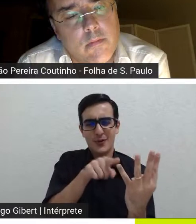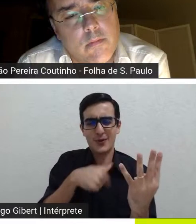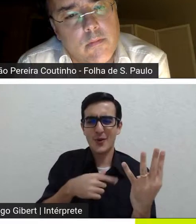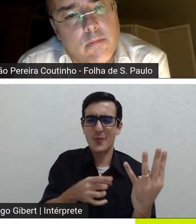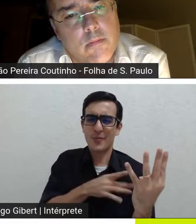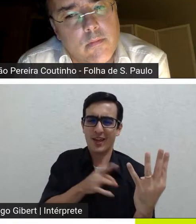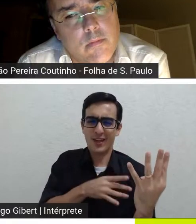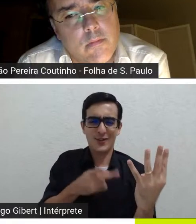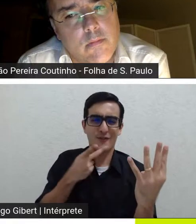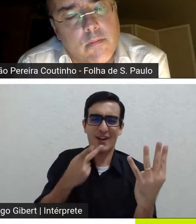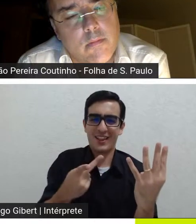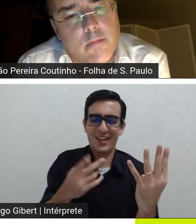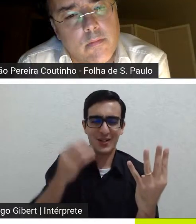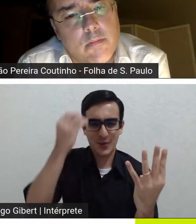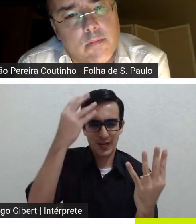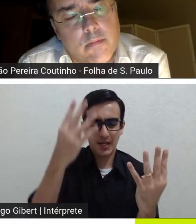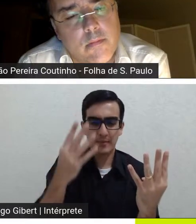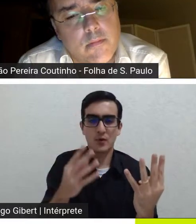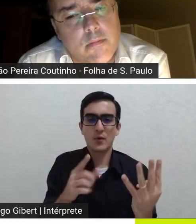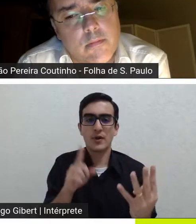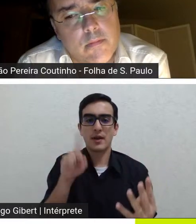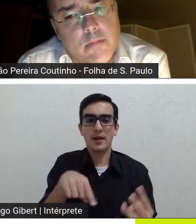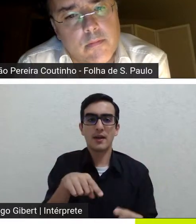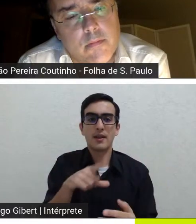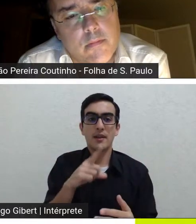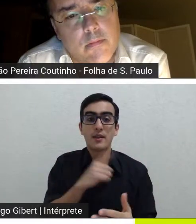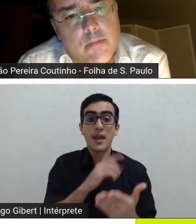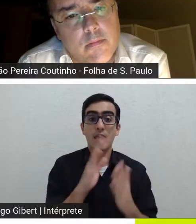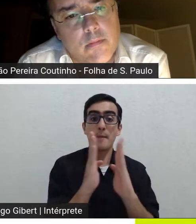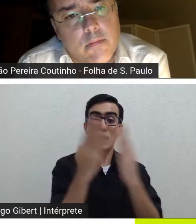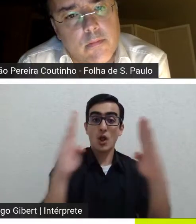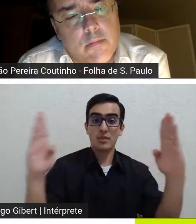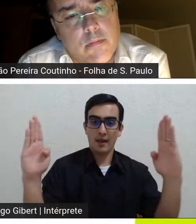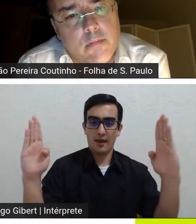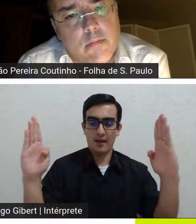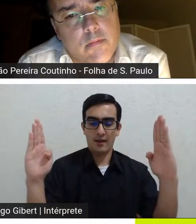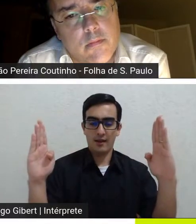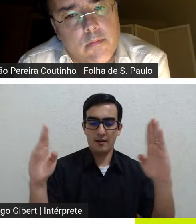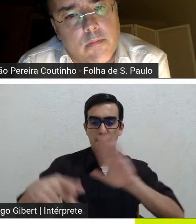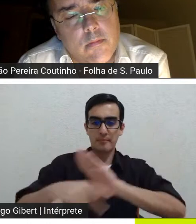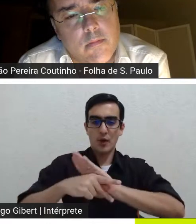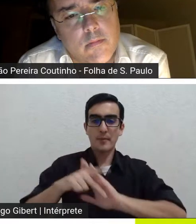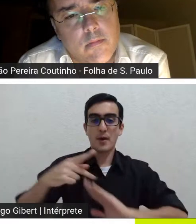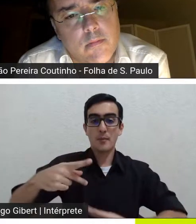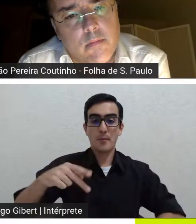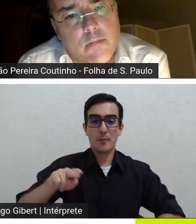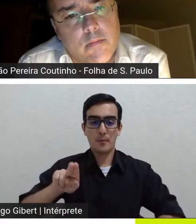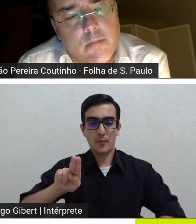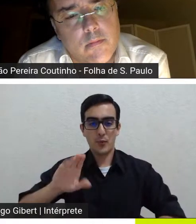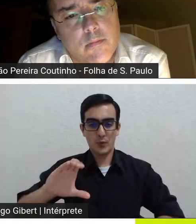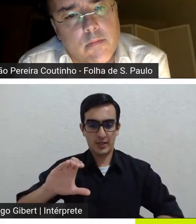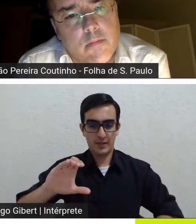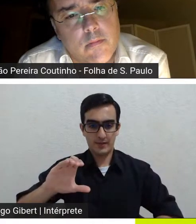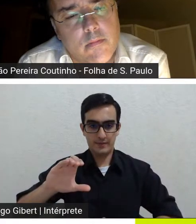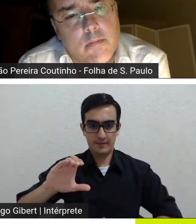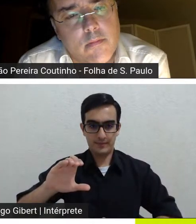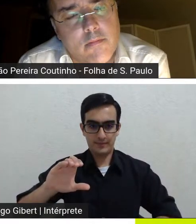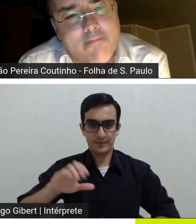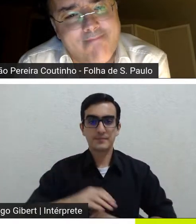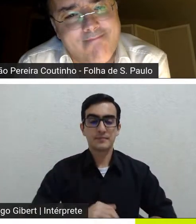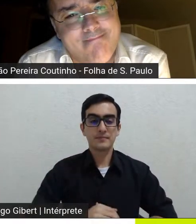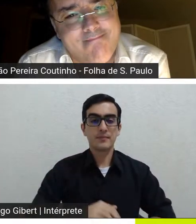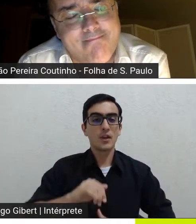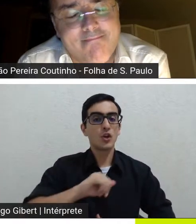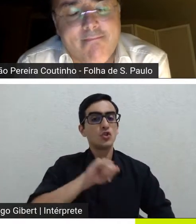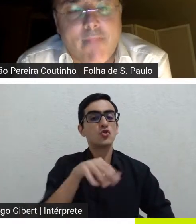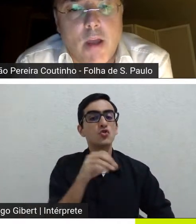a pena dar uma lida tem na nossa biblioteca e tem na biblioteca da PUC também mas João qual que é a sua